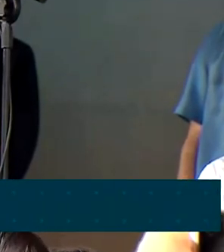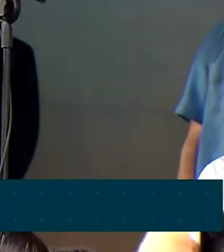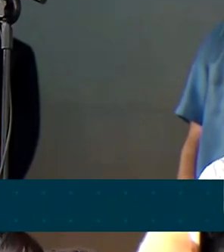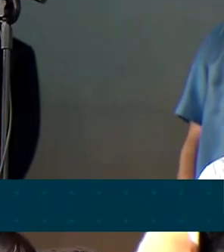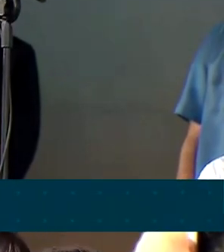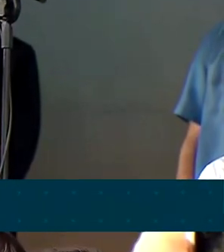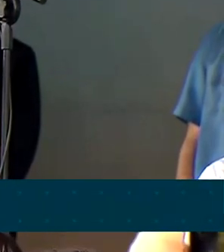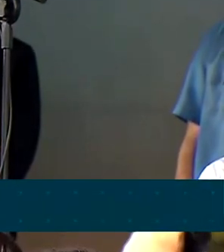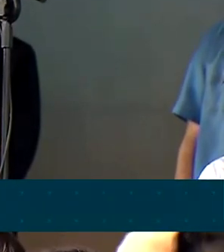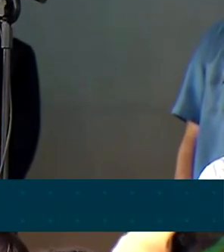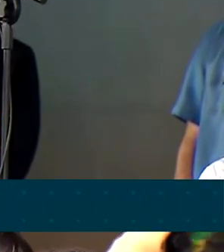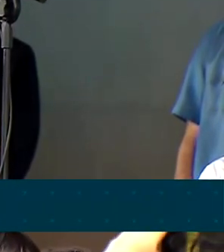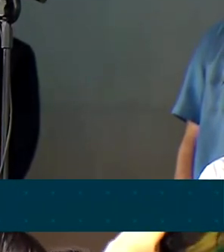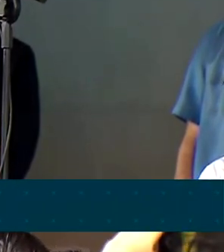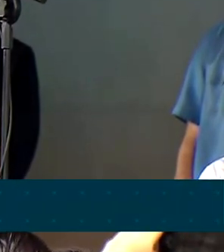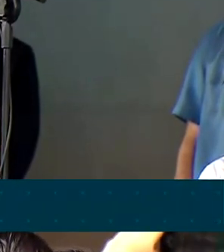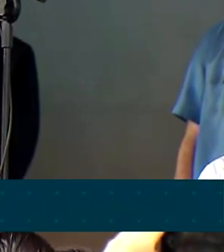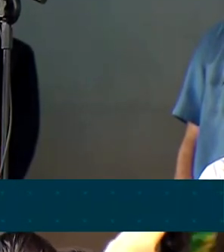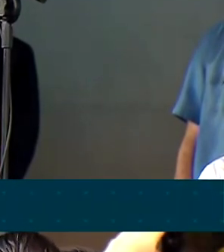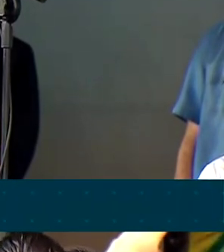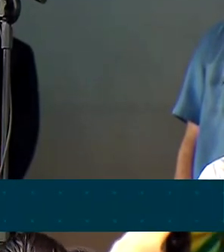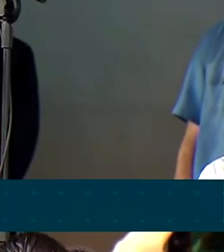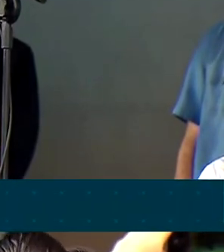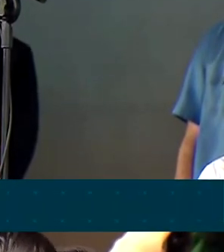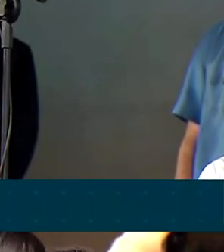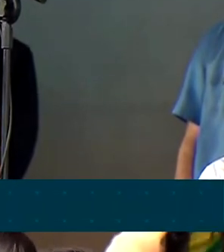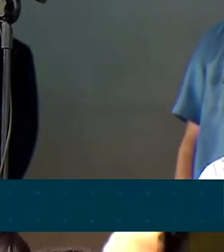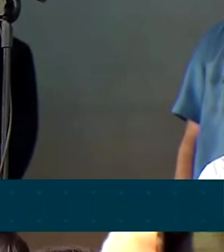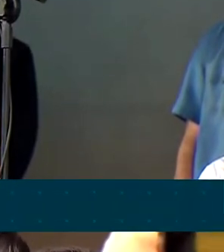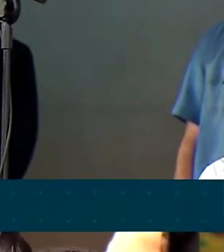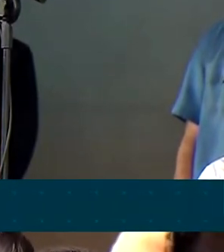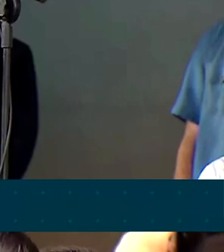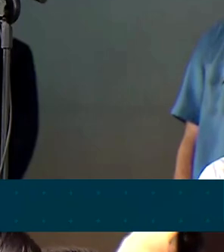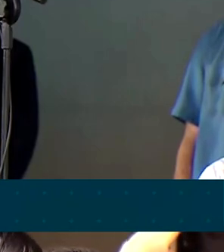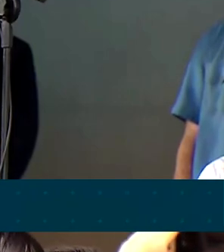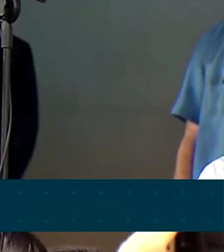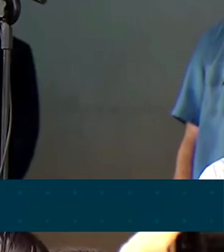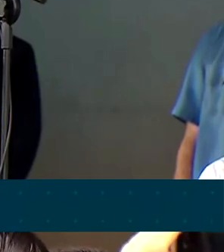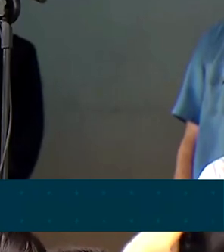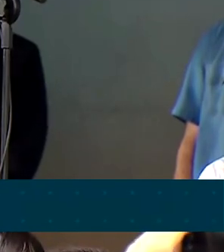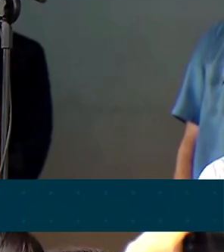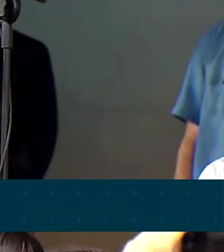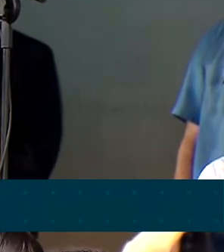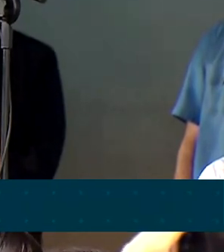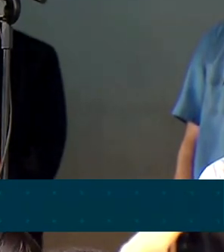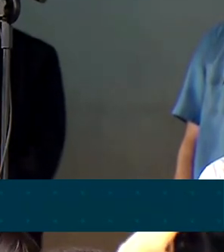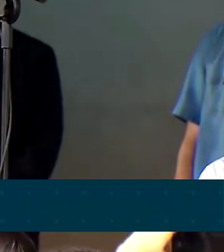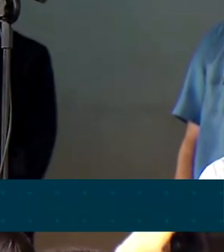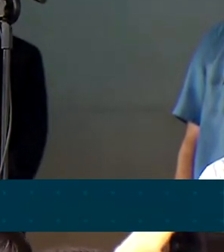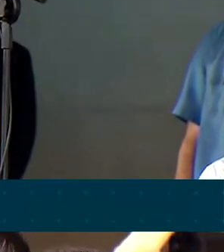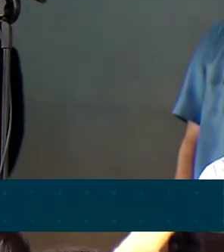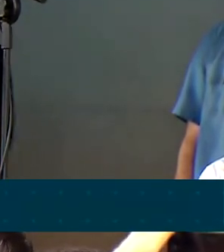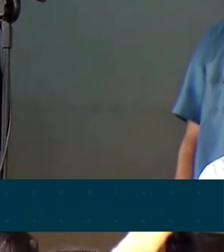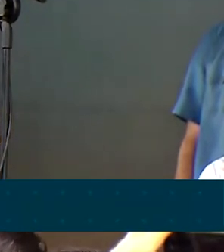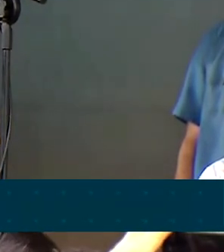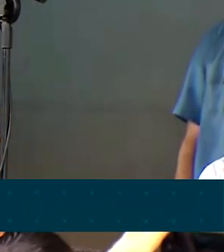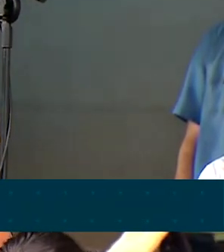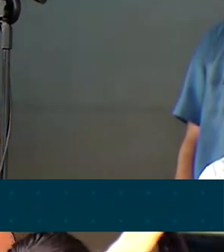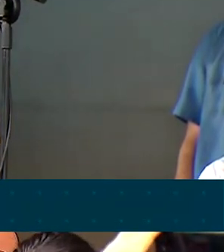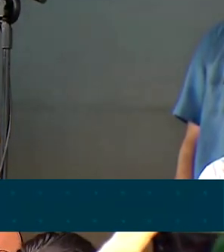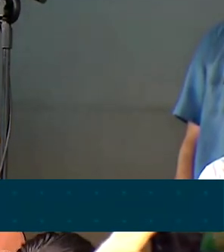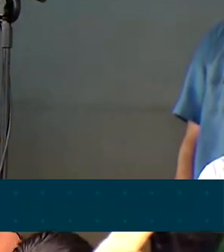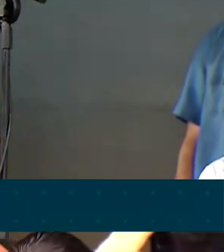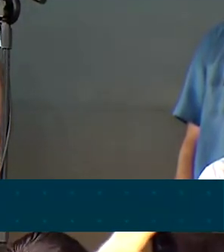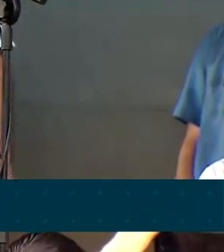infecção. É por isso que é necessário ampliar o acesso a médicos de verdade